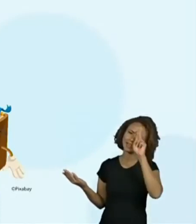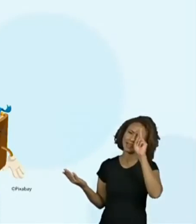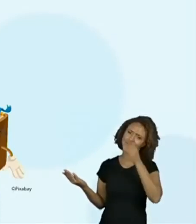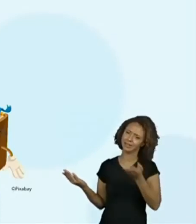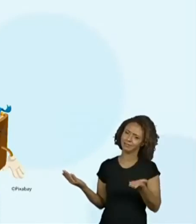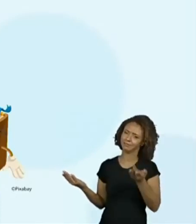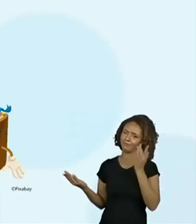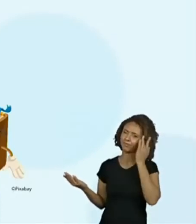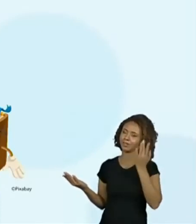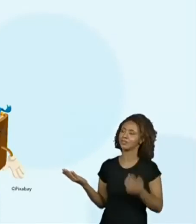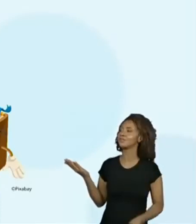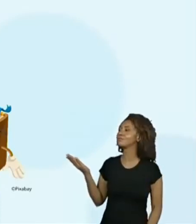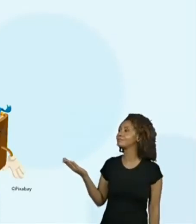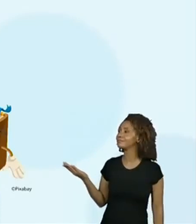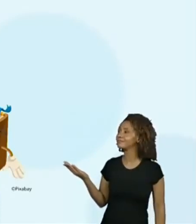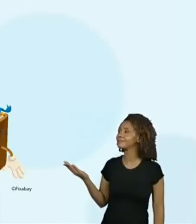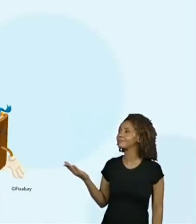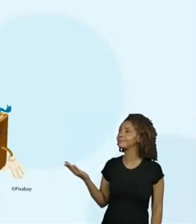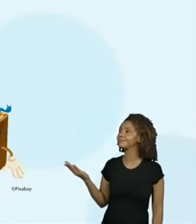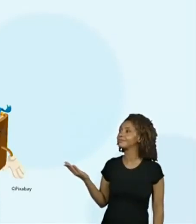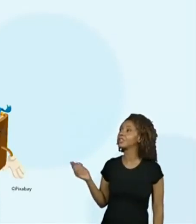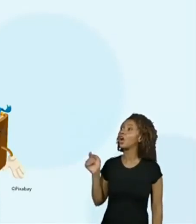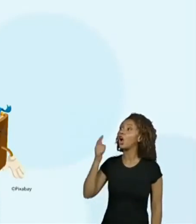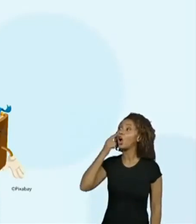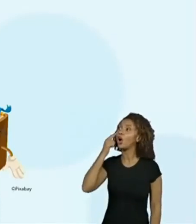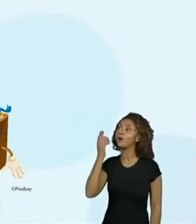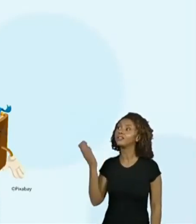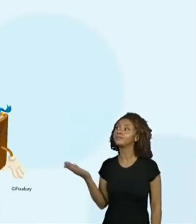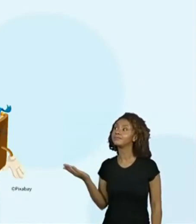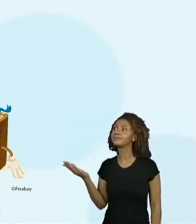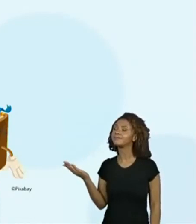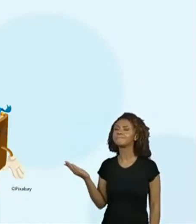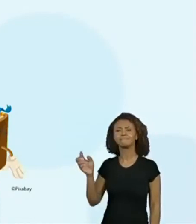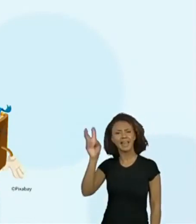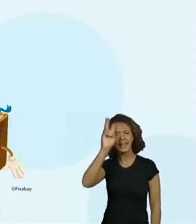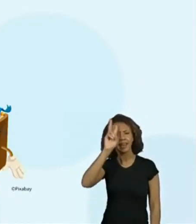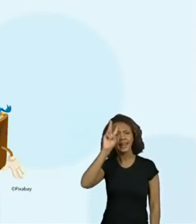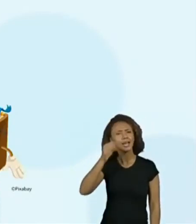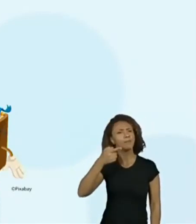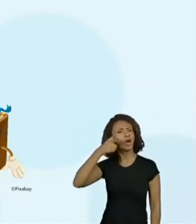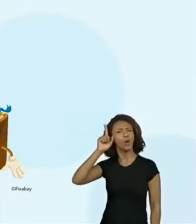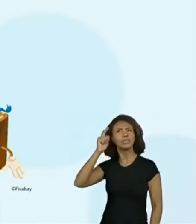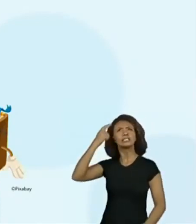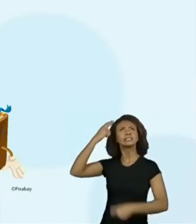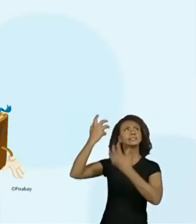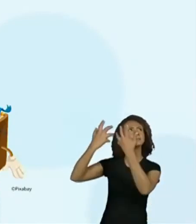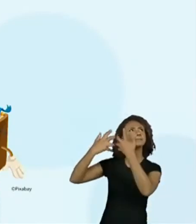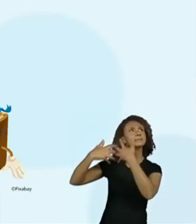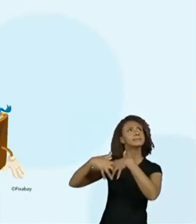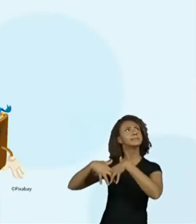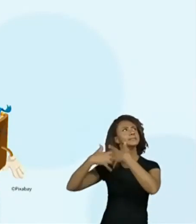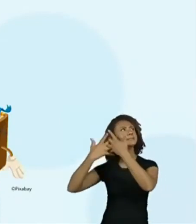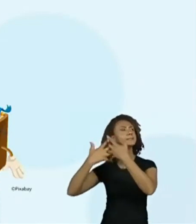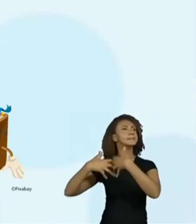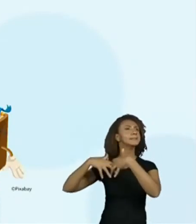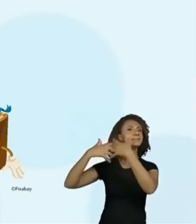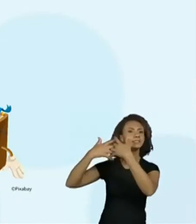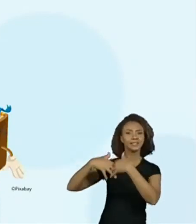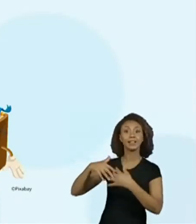né? De uma... Olha só, que a gente refletiu muito ontem na leitura.